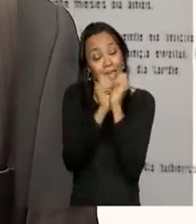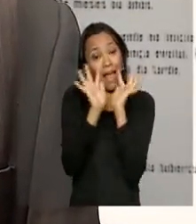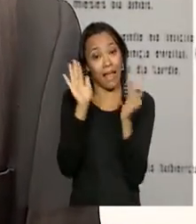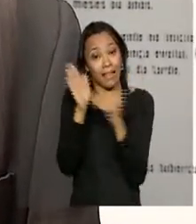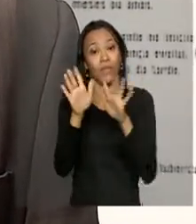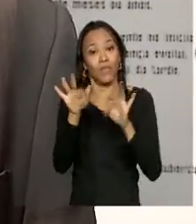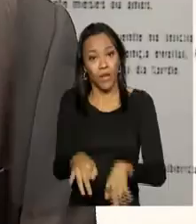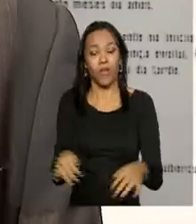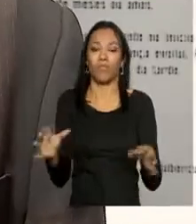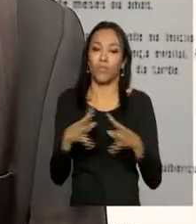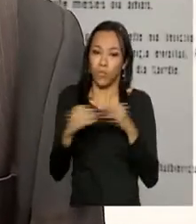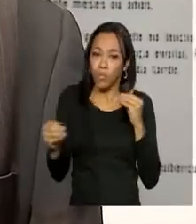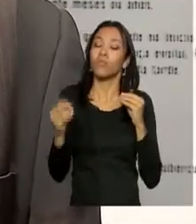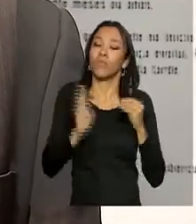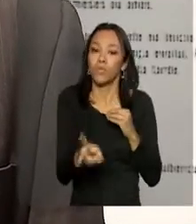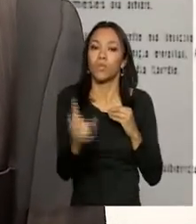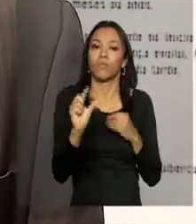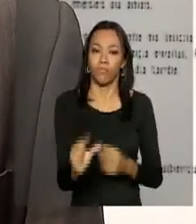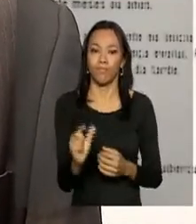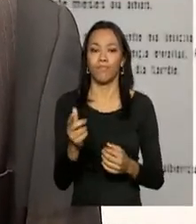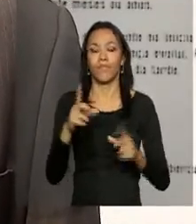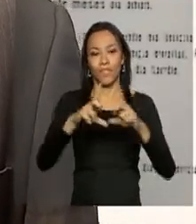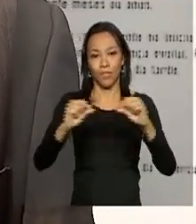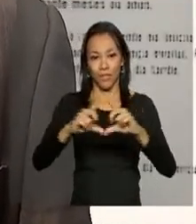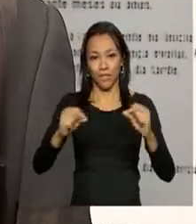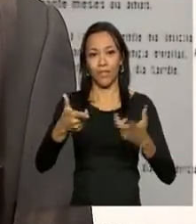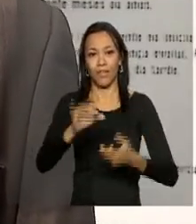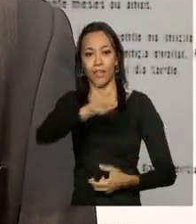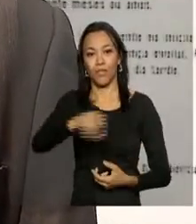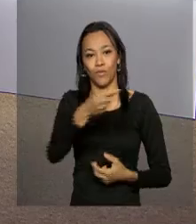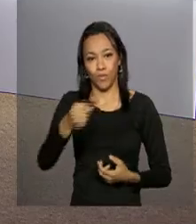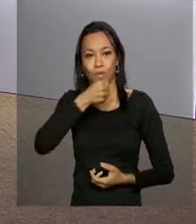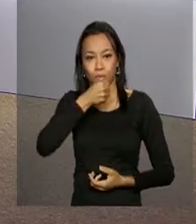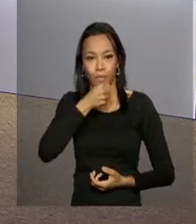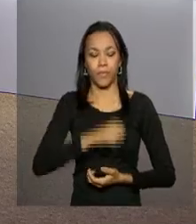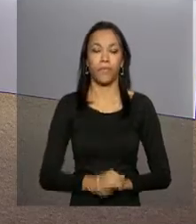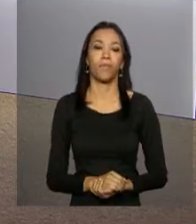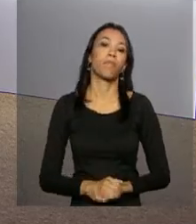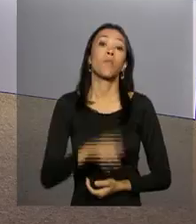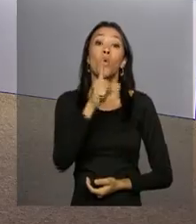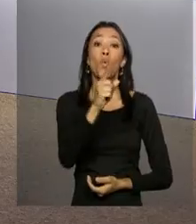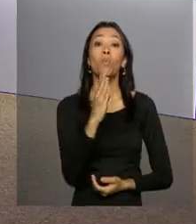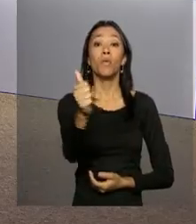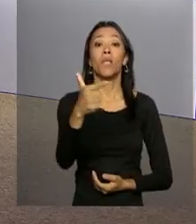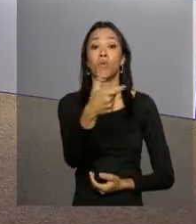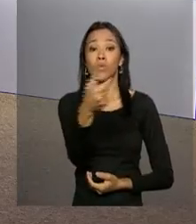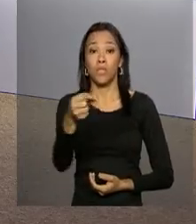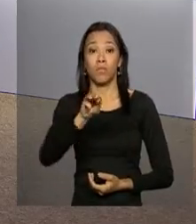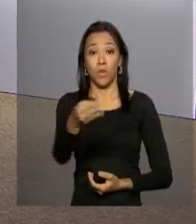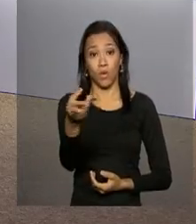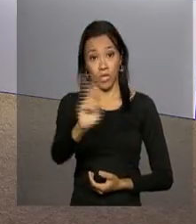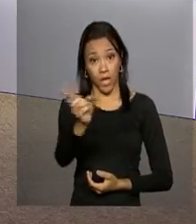depois de desaparecidos os sintomas. De Brasília, João Pedro Neto. Um bilhão e duzentos milhões de